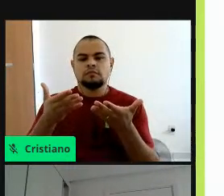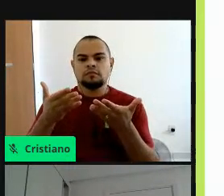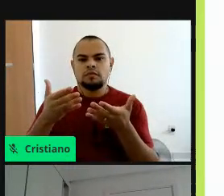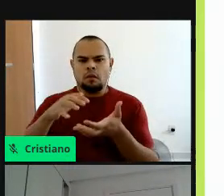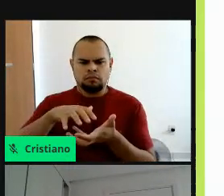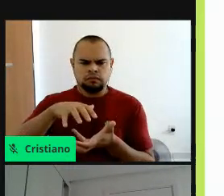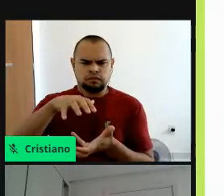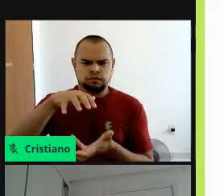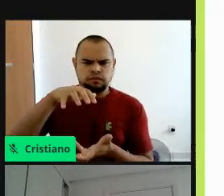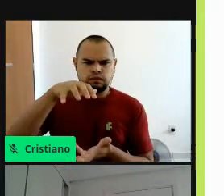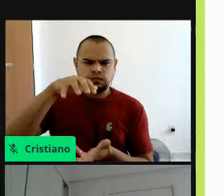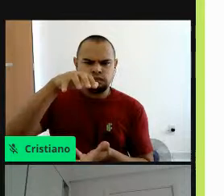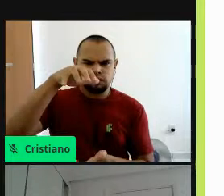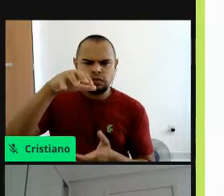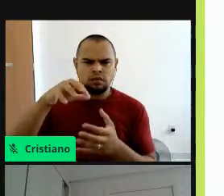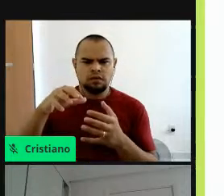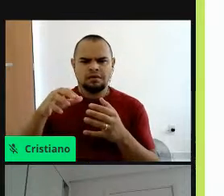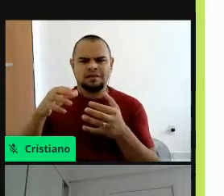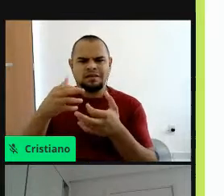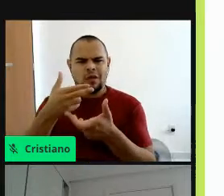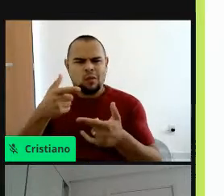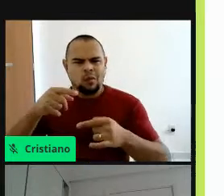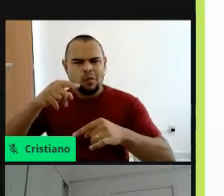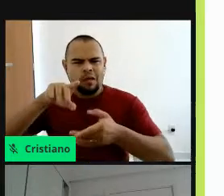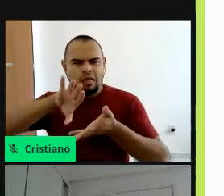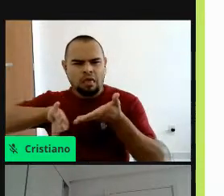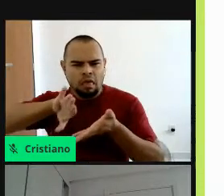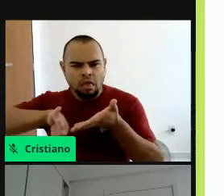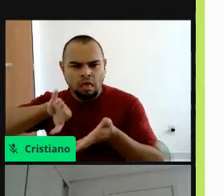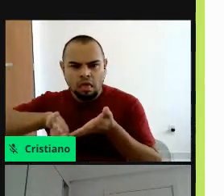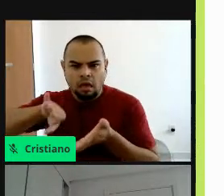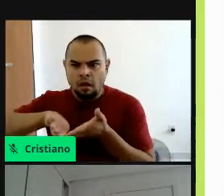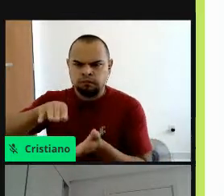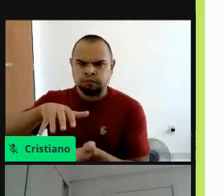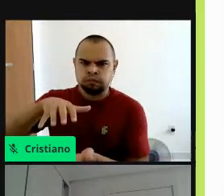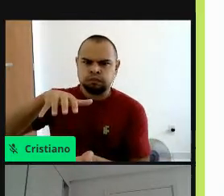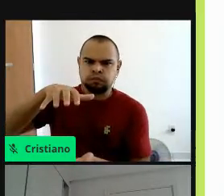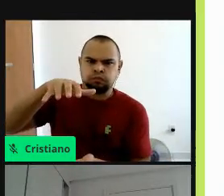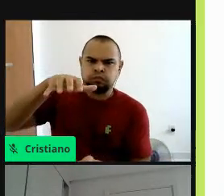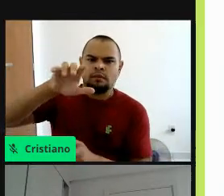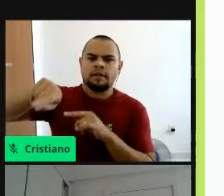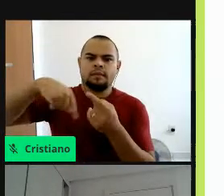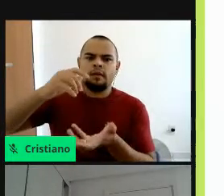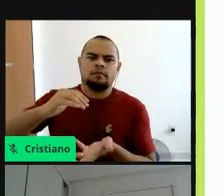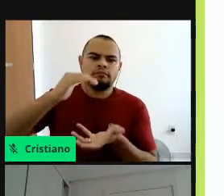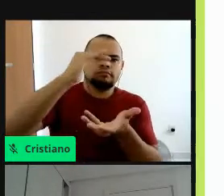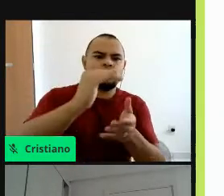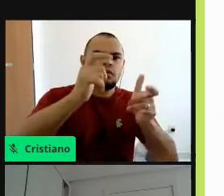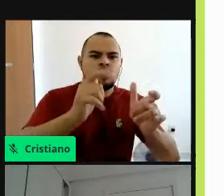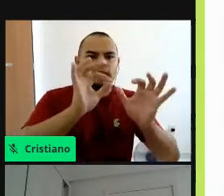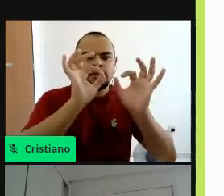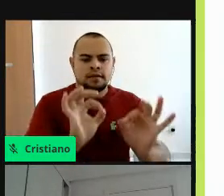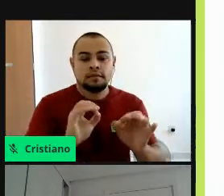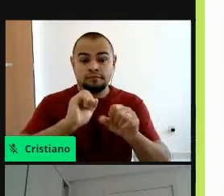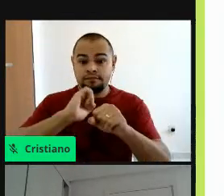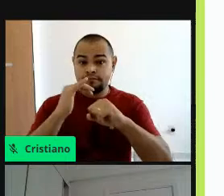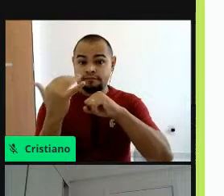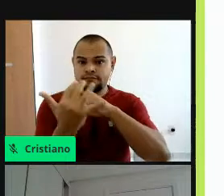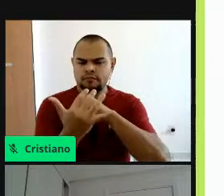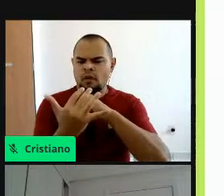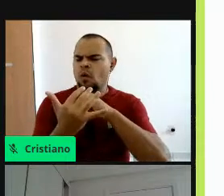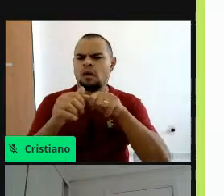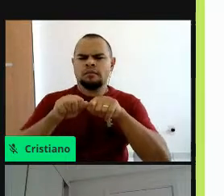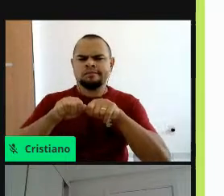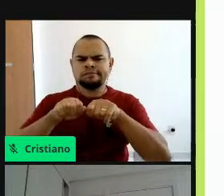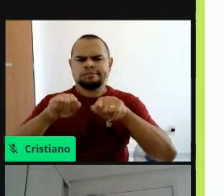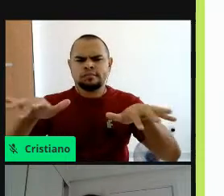do resíduo, né, ficou bem maior. A COVID levou a uma pandemia de poluição plástica, porque